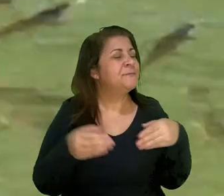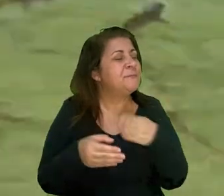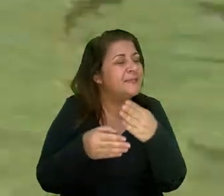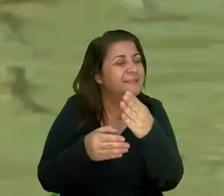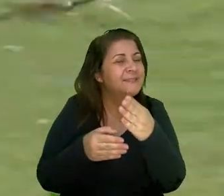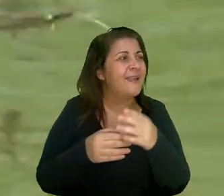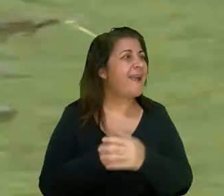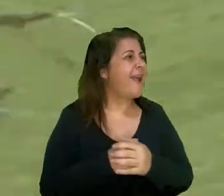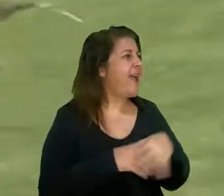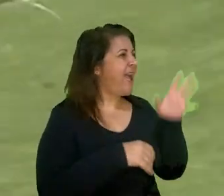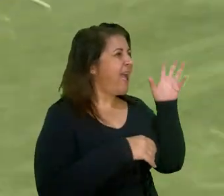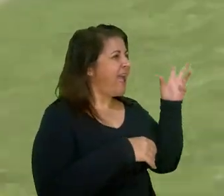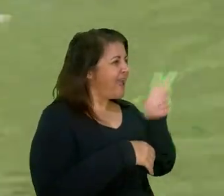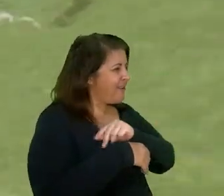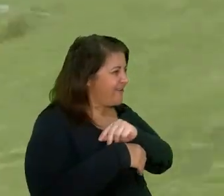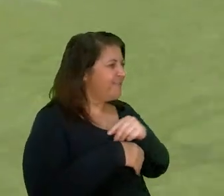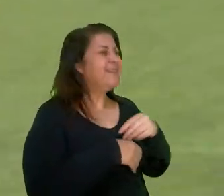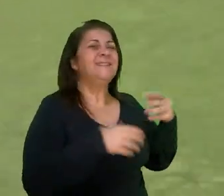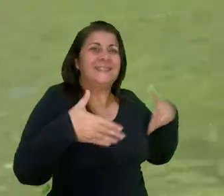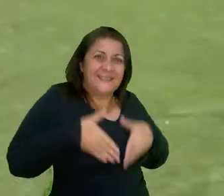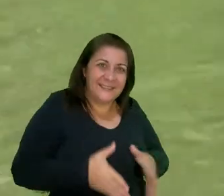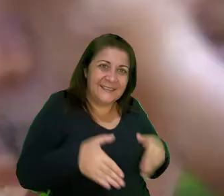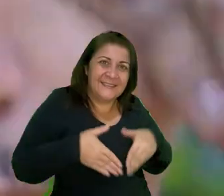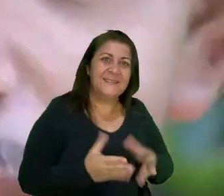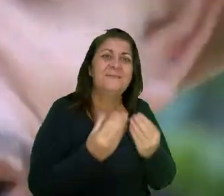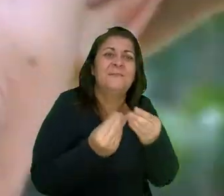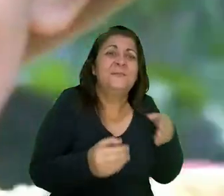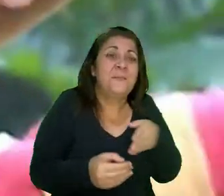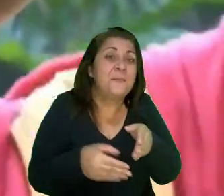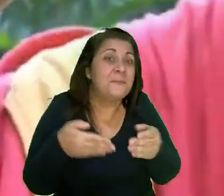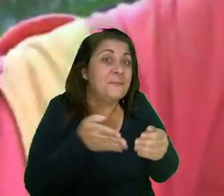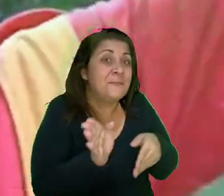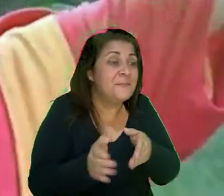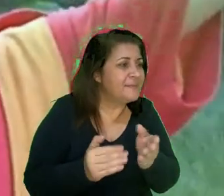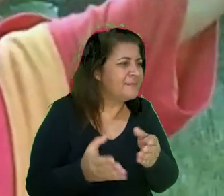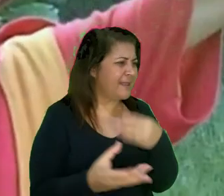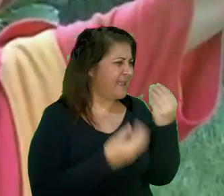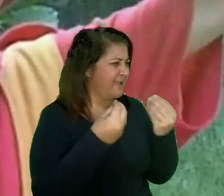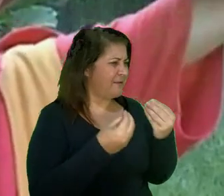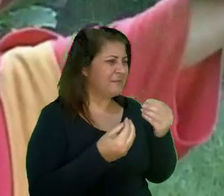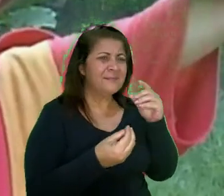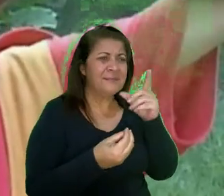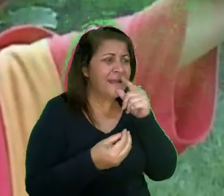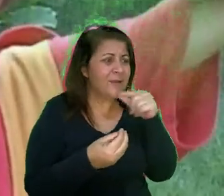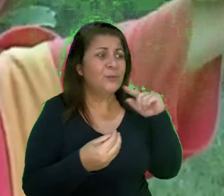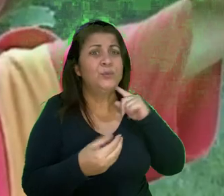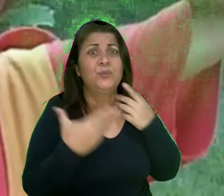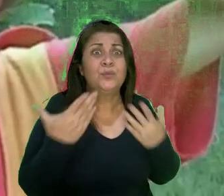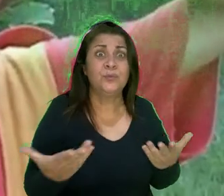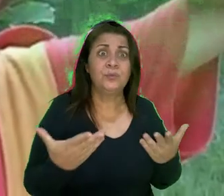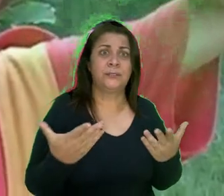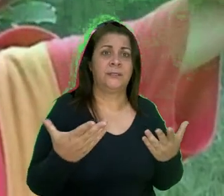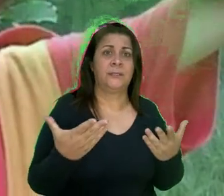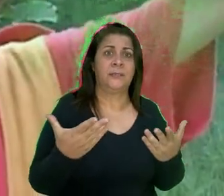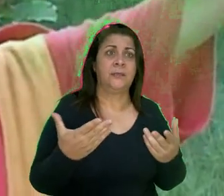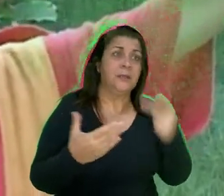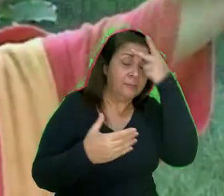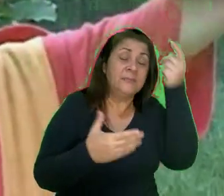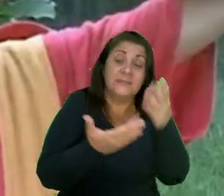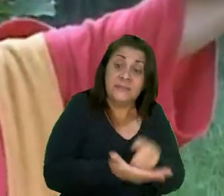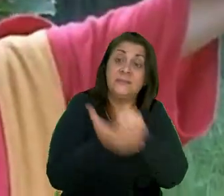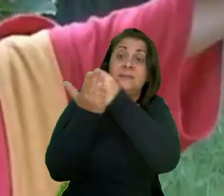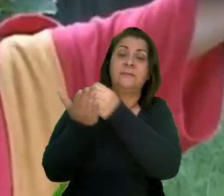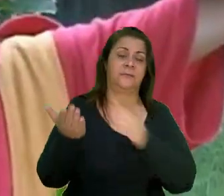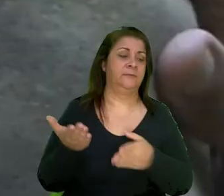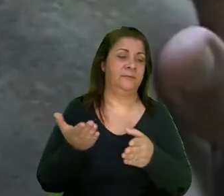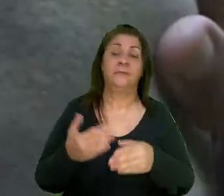mesmo, sou. E vai nascer um punhado de peixinhos. Mas como é que eles estão nessa água suja, meu nosso senhor? Alguém tem que